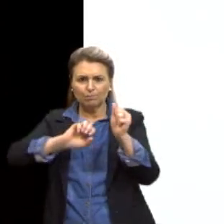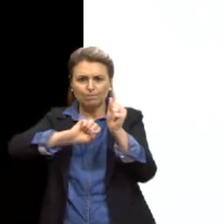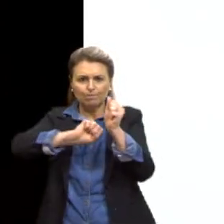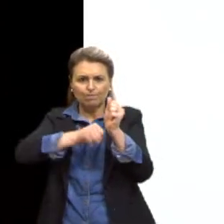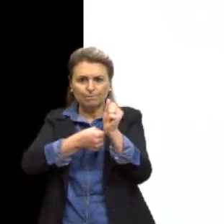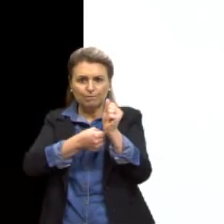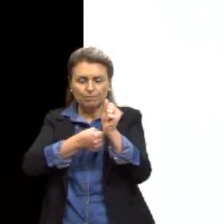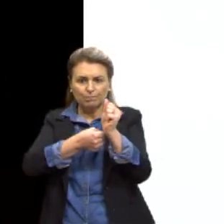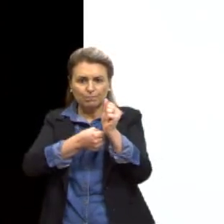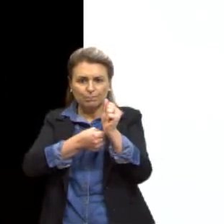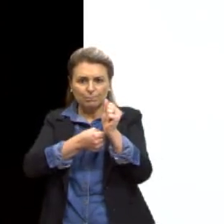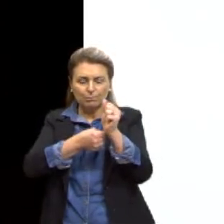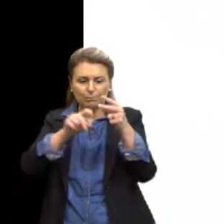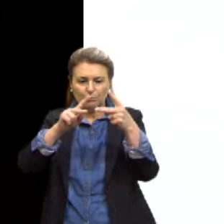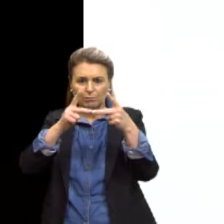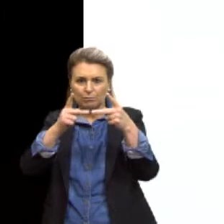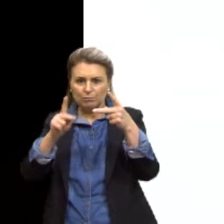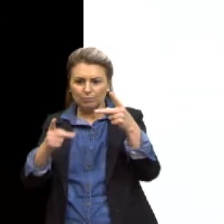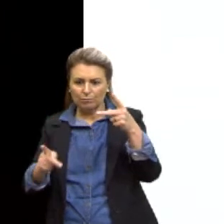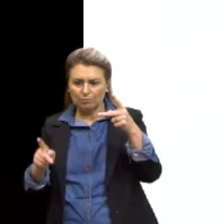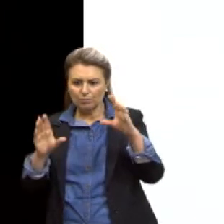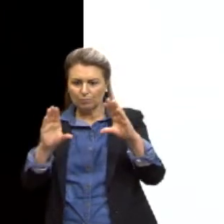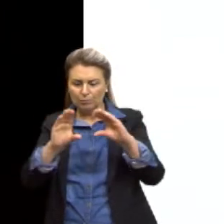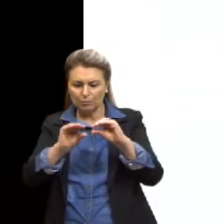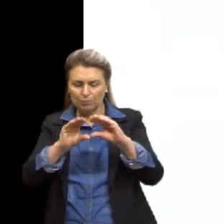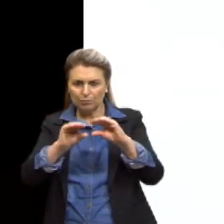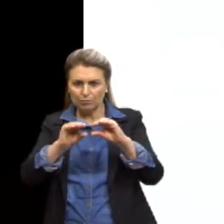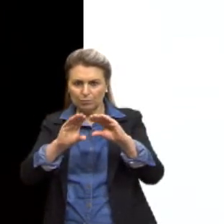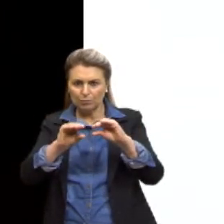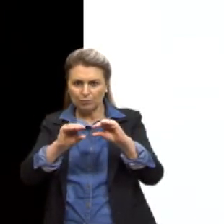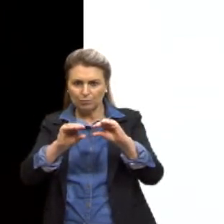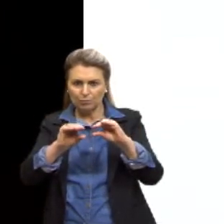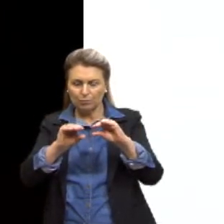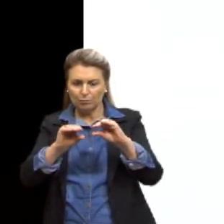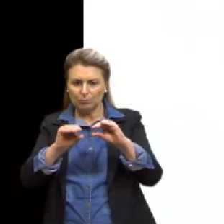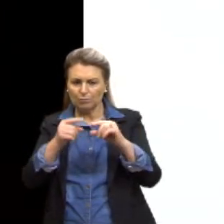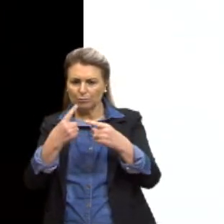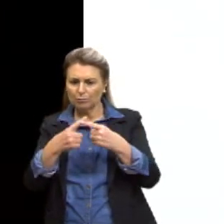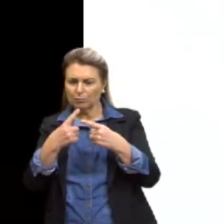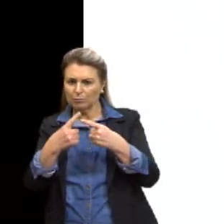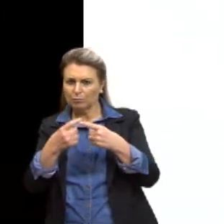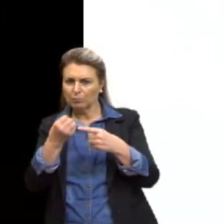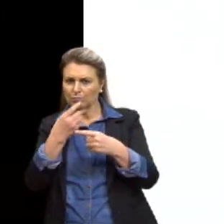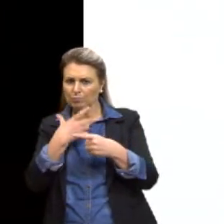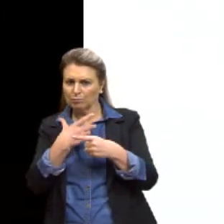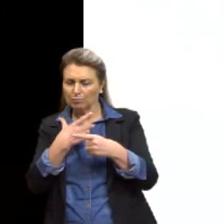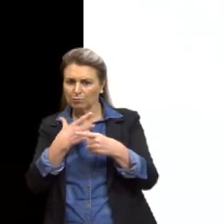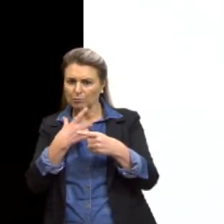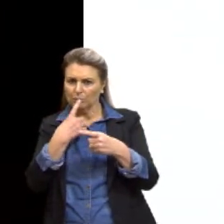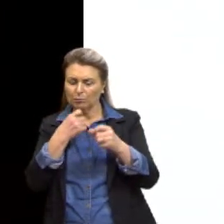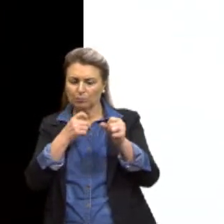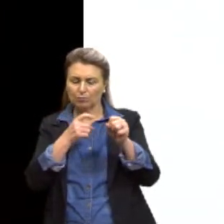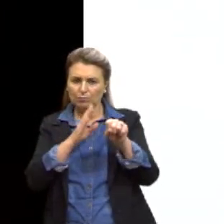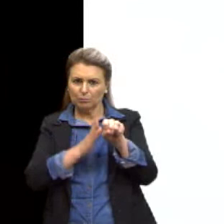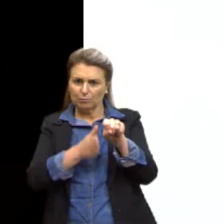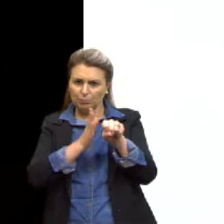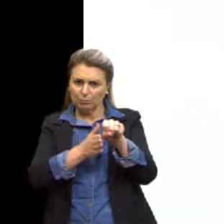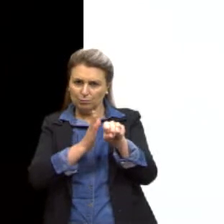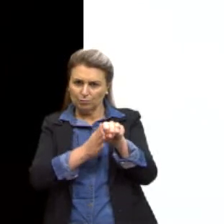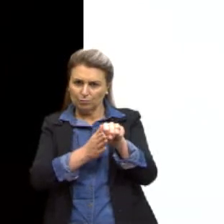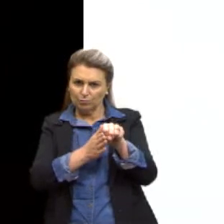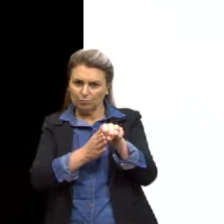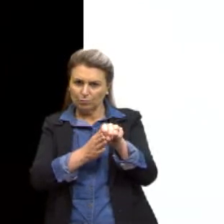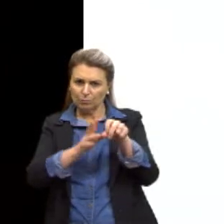síntese da proteína amolecedora. Um benefício ao se obter o tomate